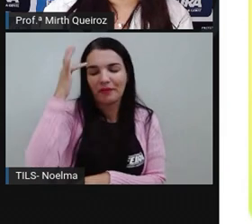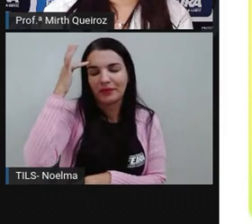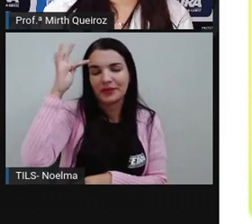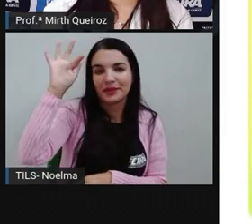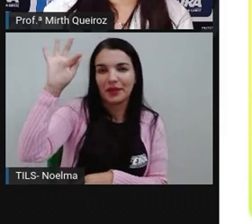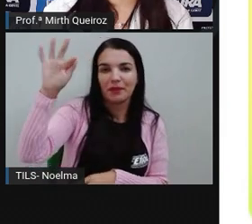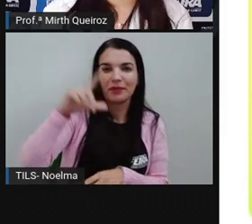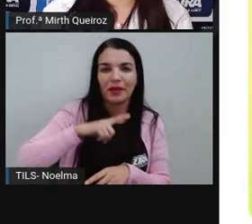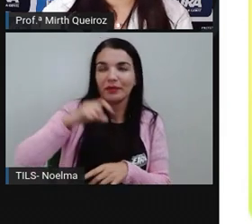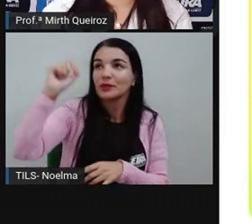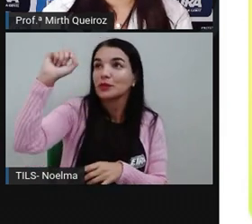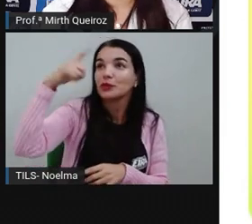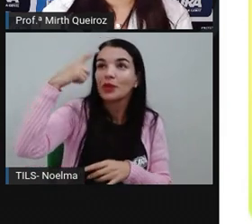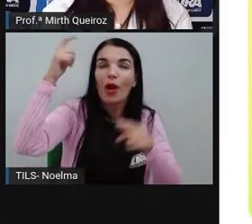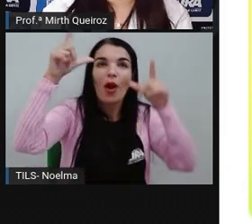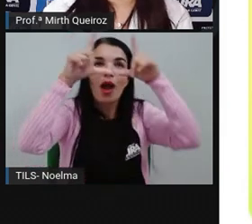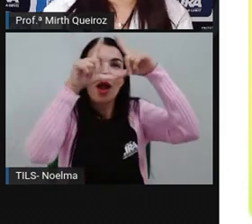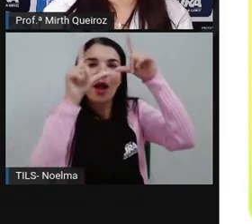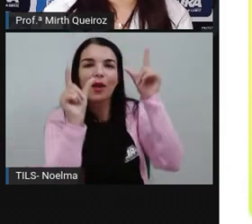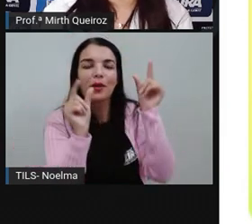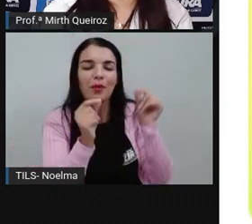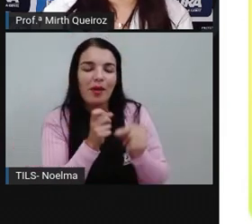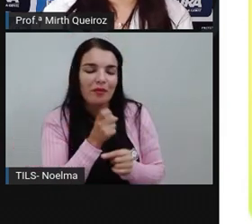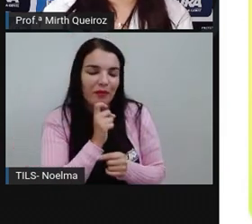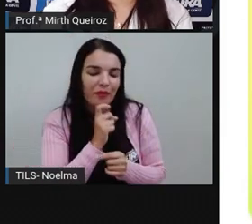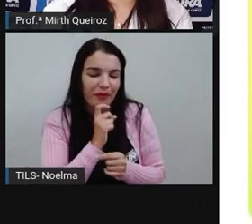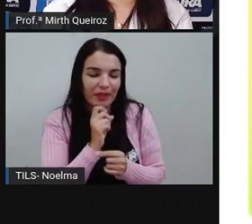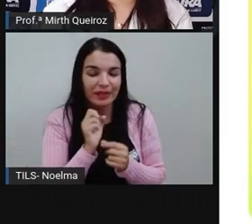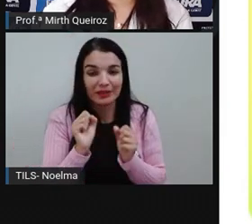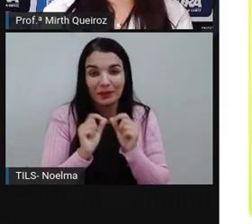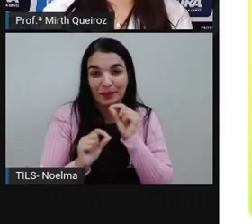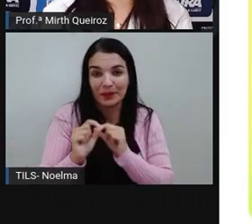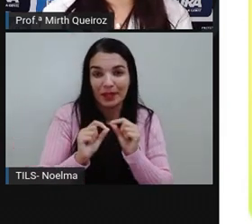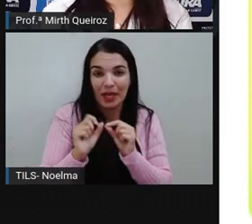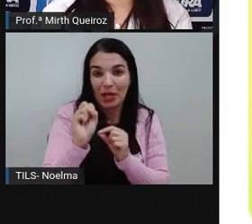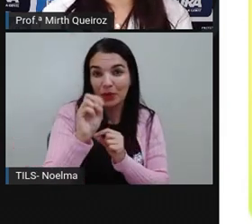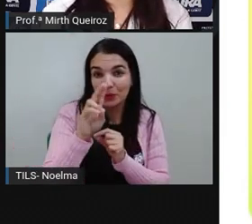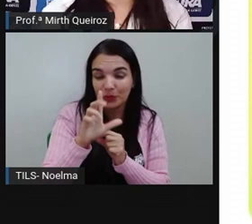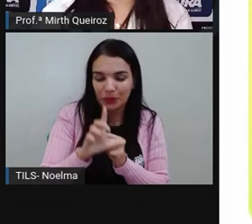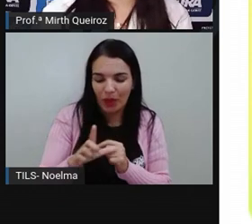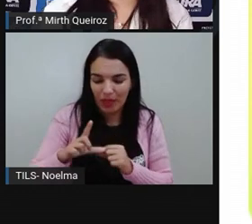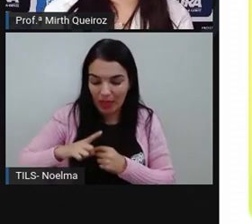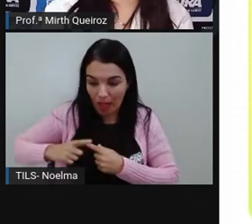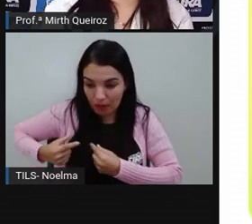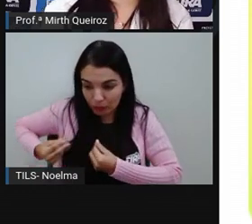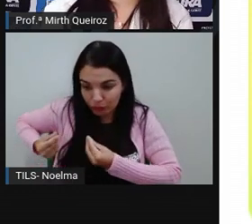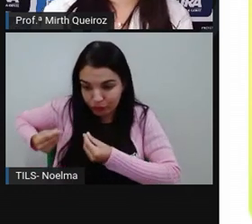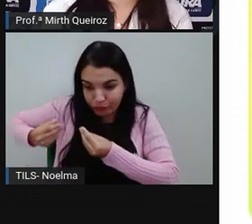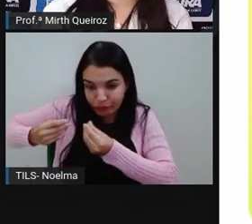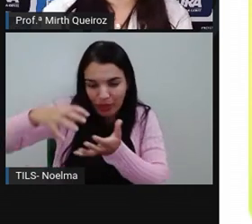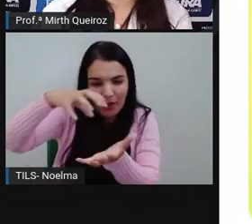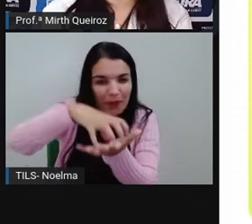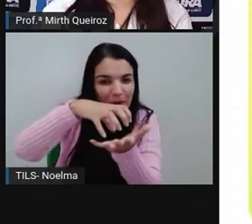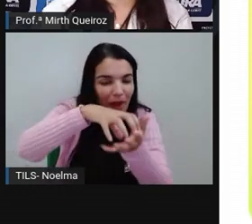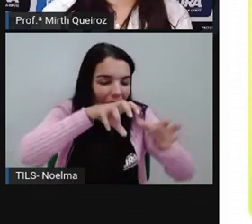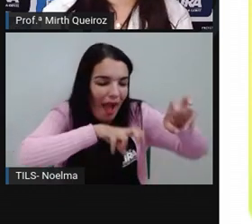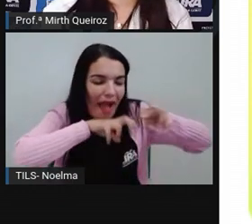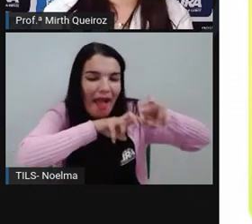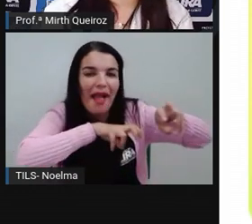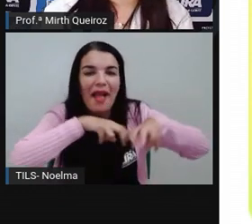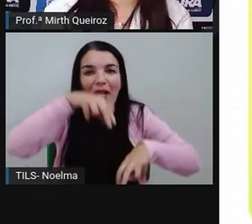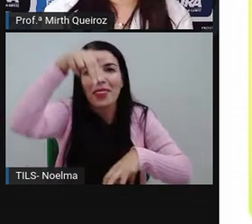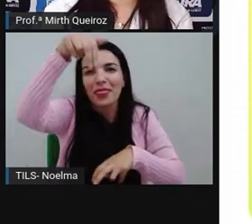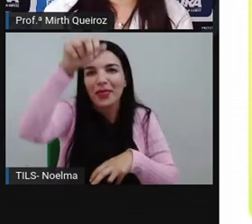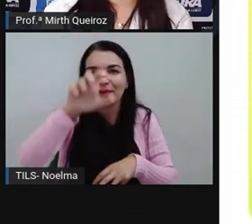lua, o sol quente e a lua fria. Para o Sul, deu a partura. Para o Centro, a agricultura. Para o